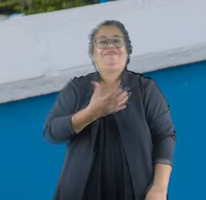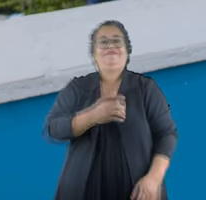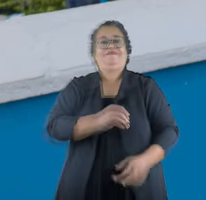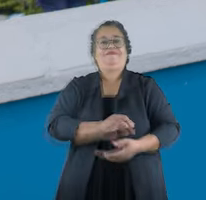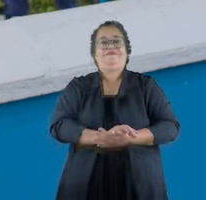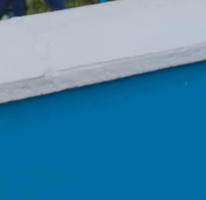Bem.